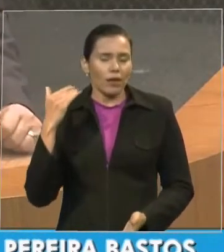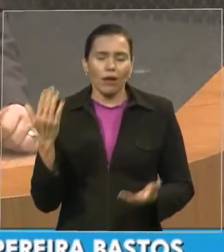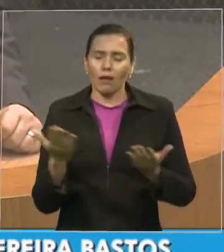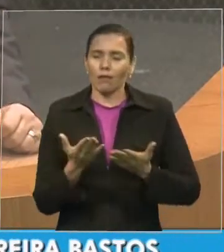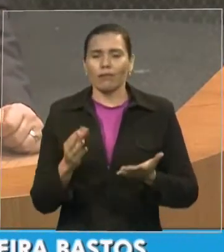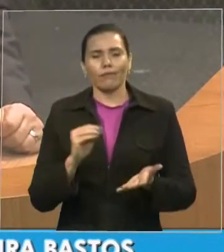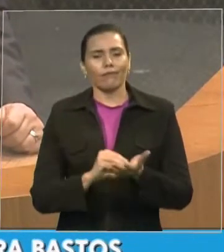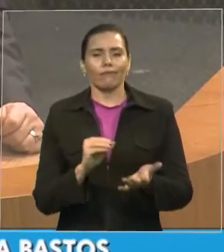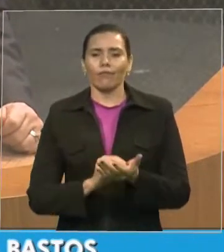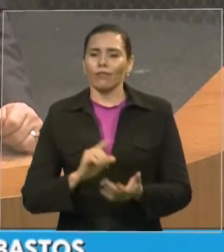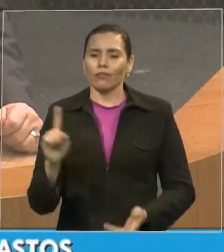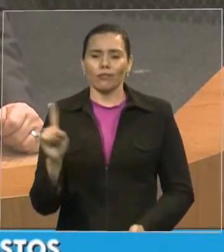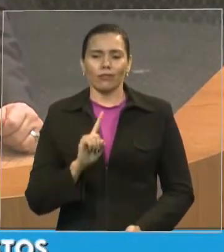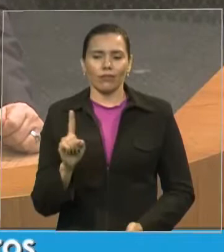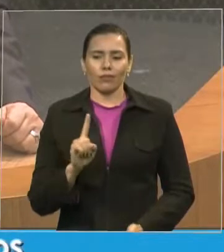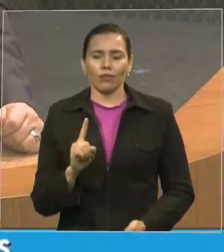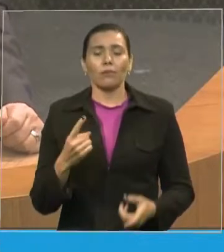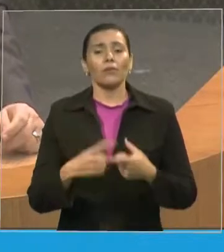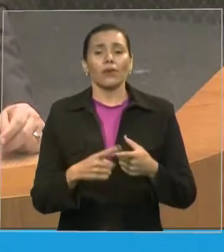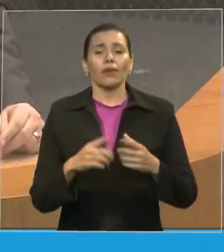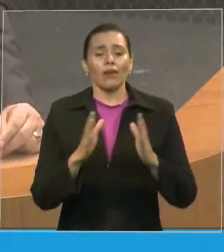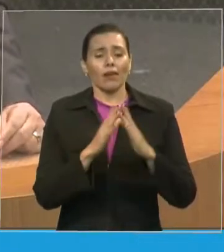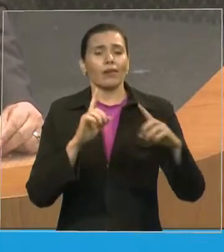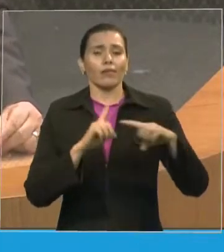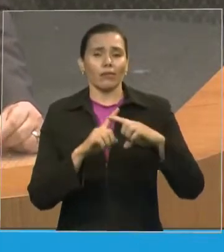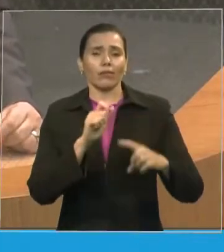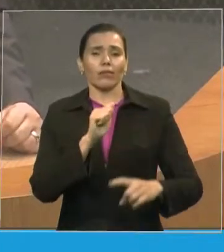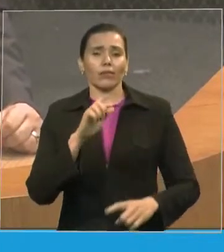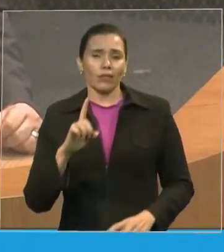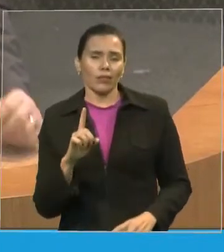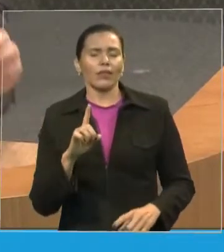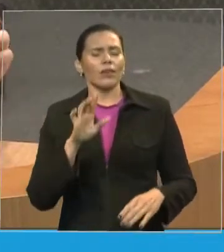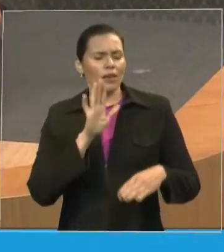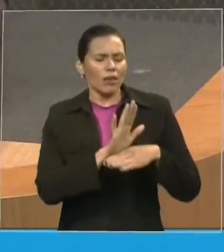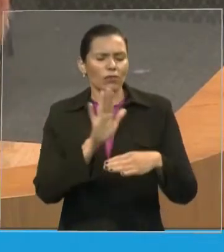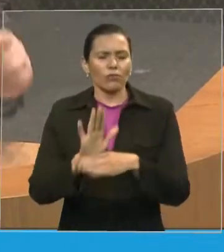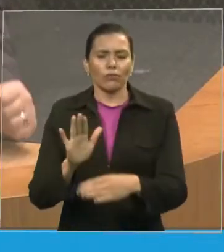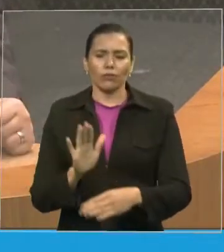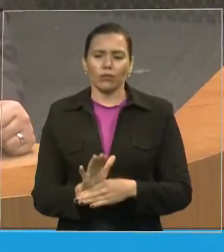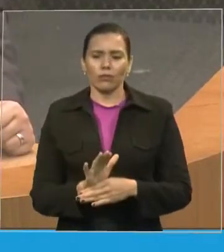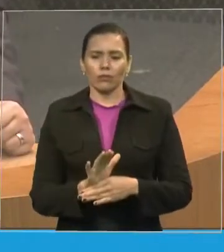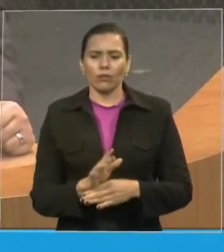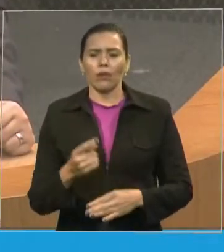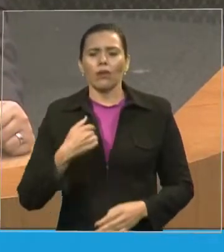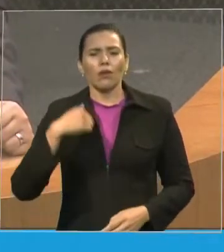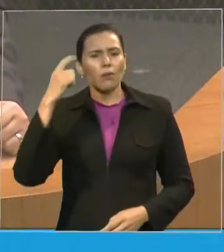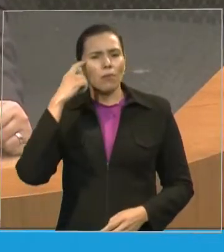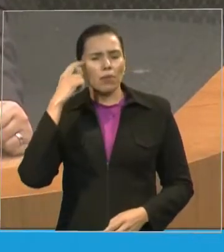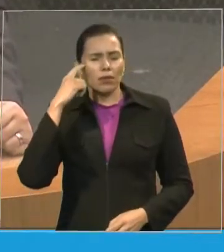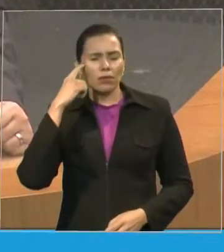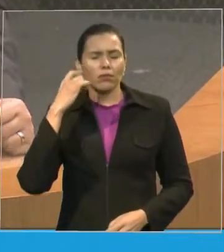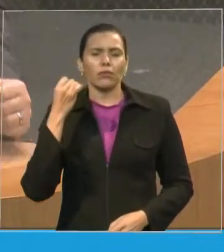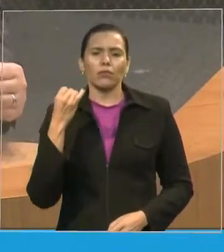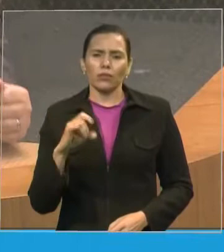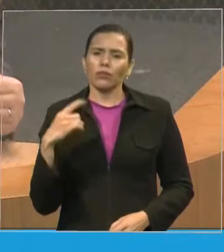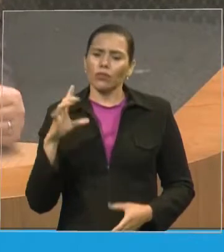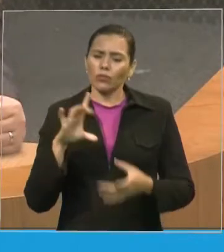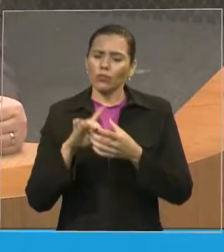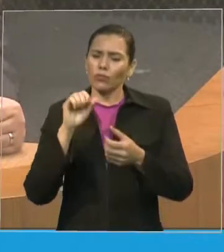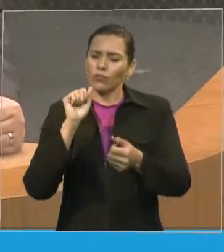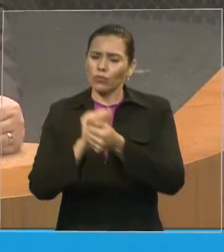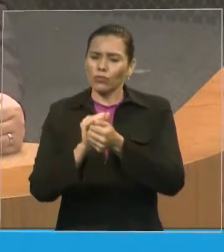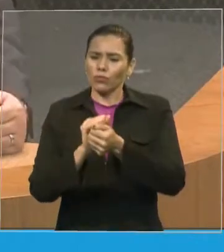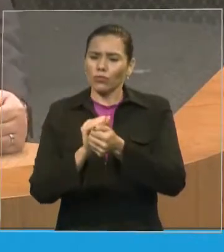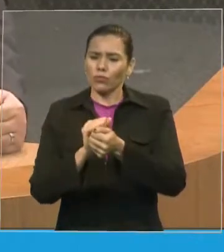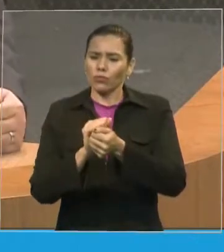por isso, casas para pobre, a Assembleia de Deus é um fenômeno se fizer se junta tudo um crente diz, está errado